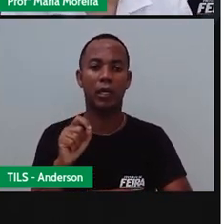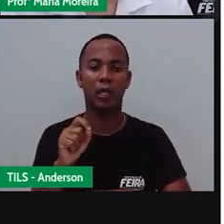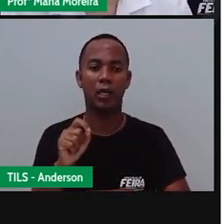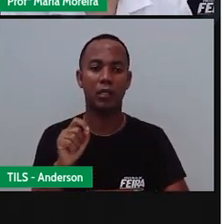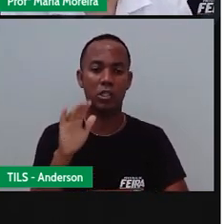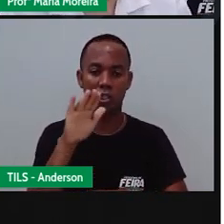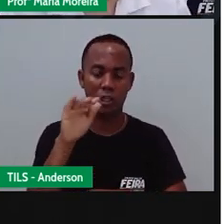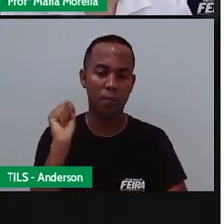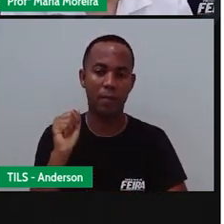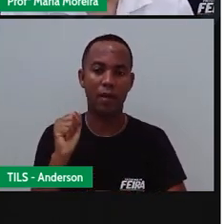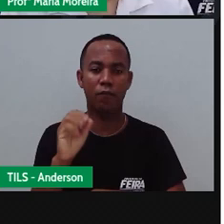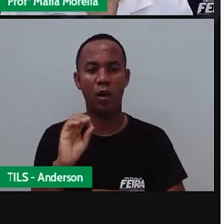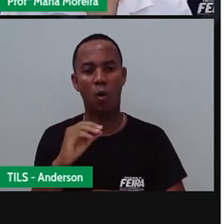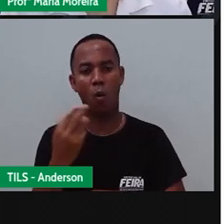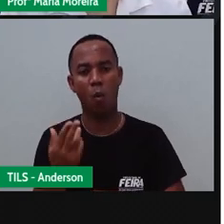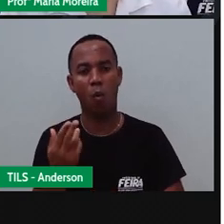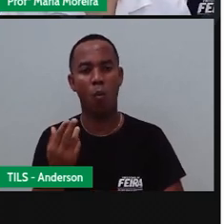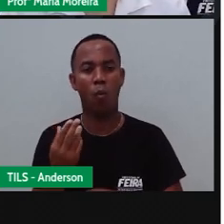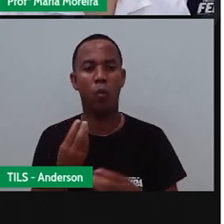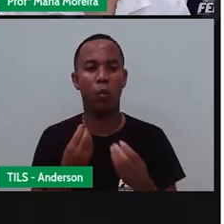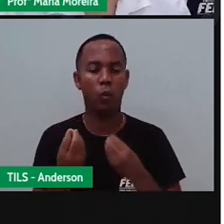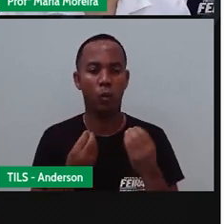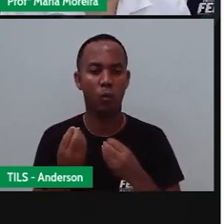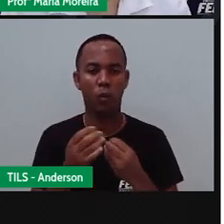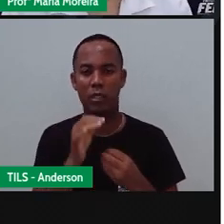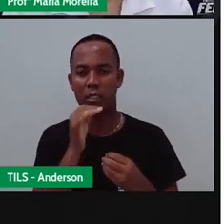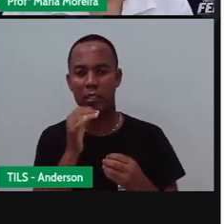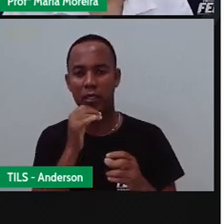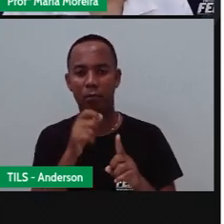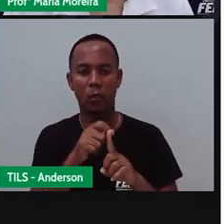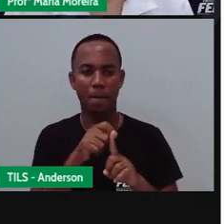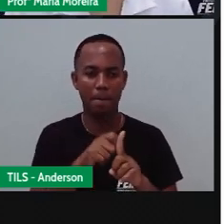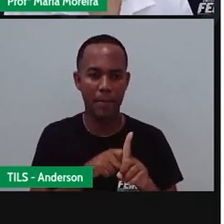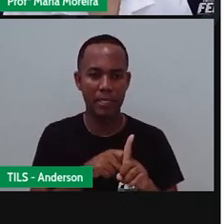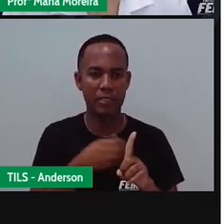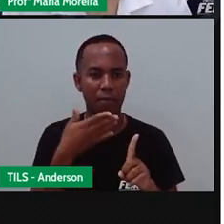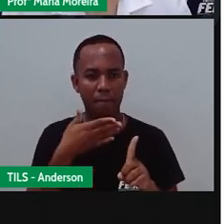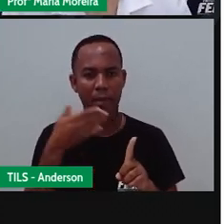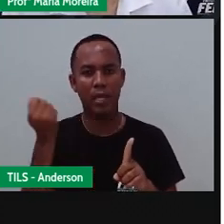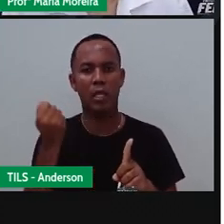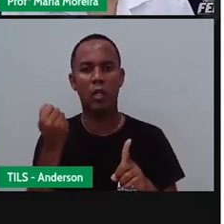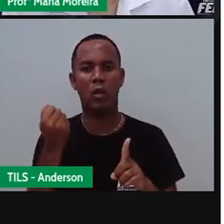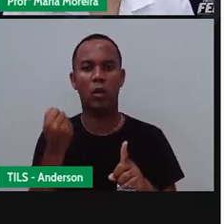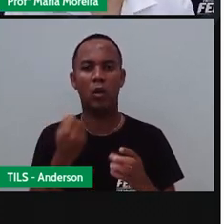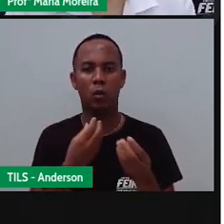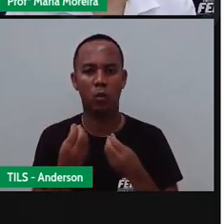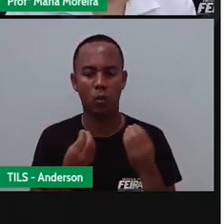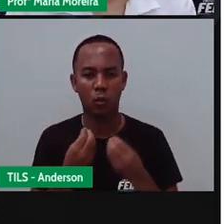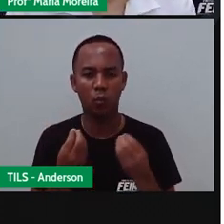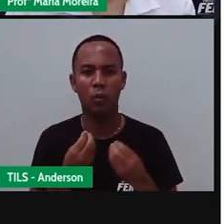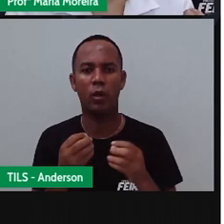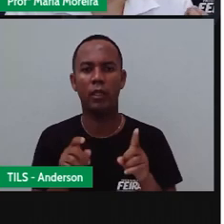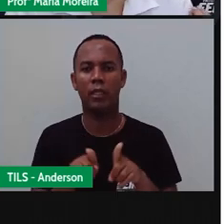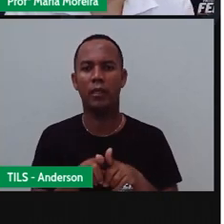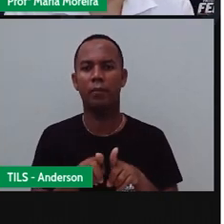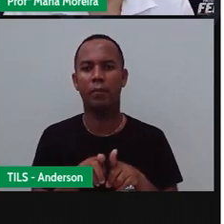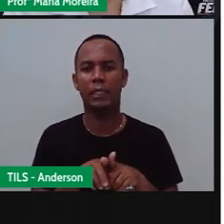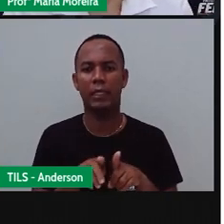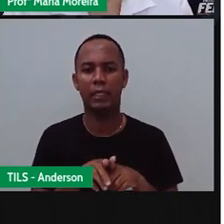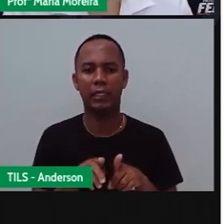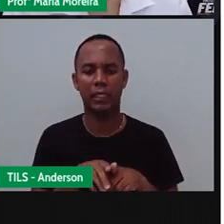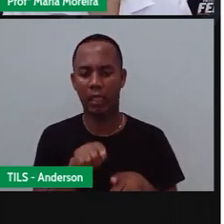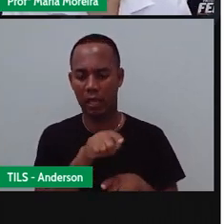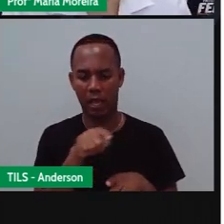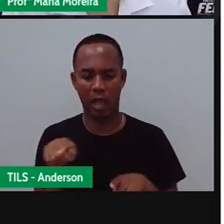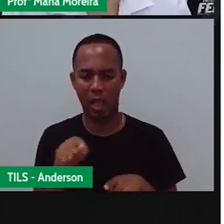Né? Na época Com um mês Melhor Qual mês Melhor para o cultivo A medição São das cheias